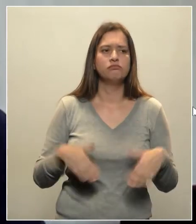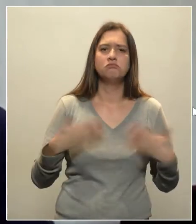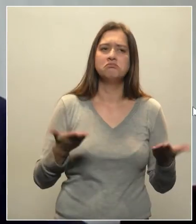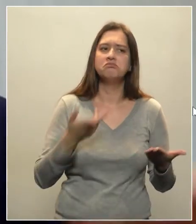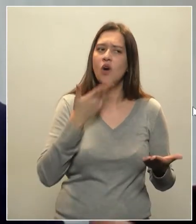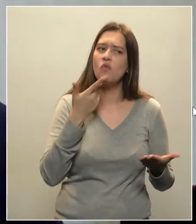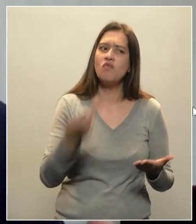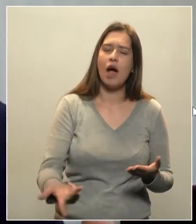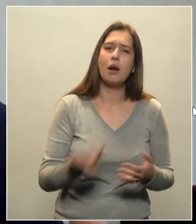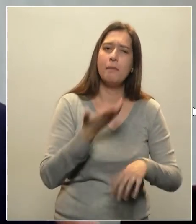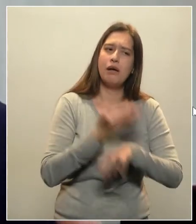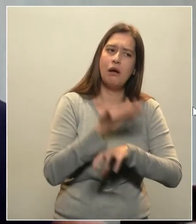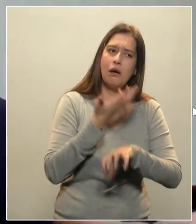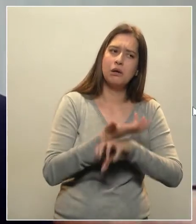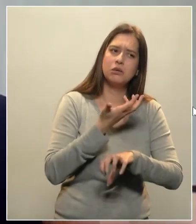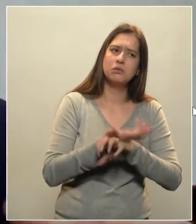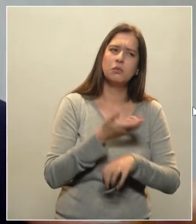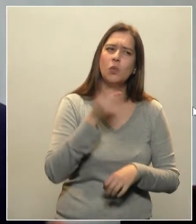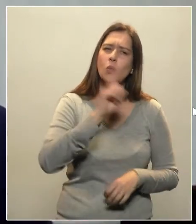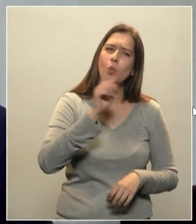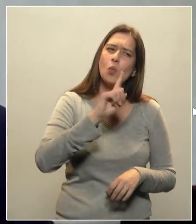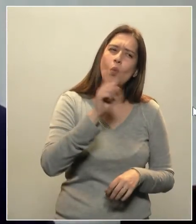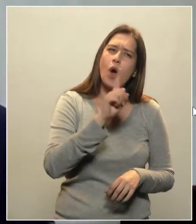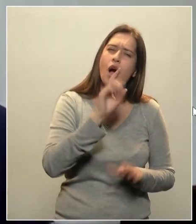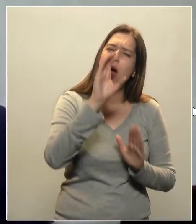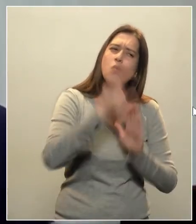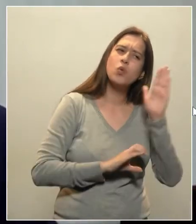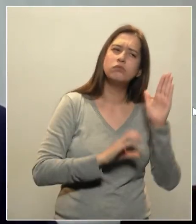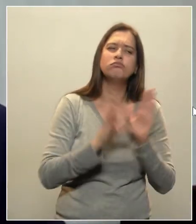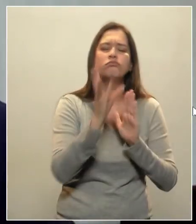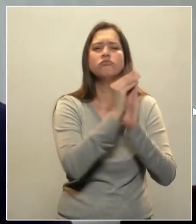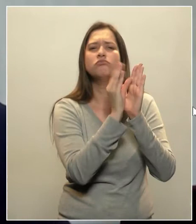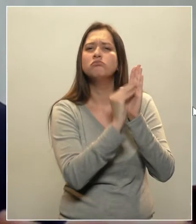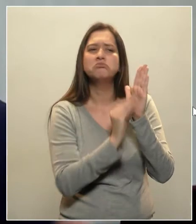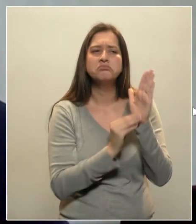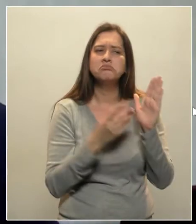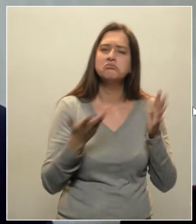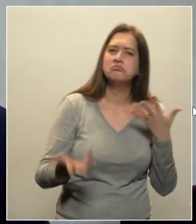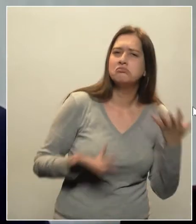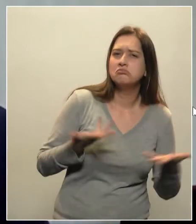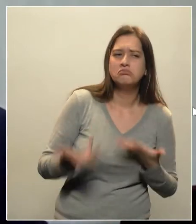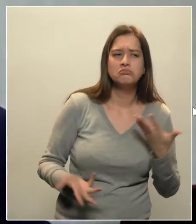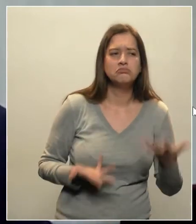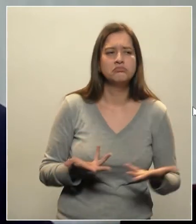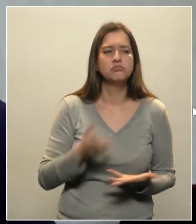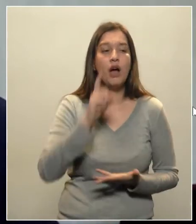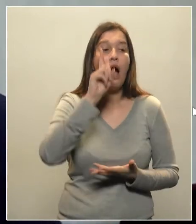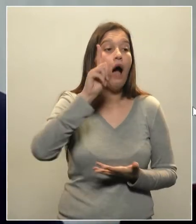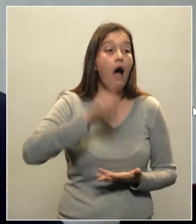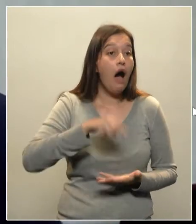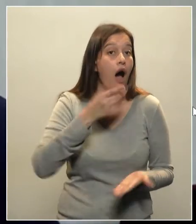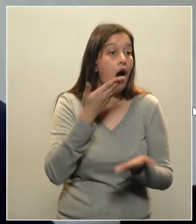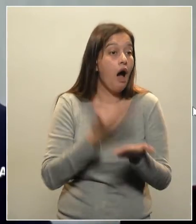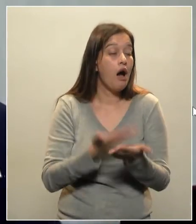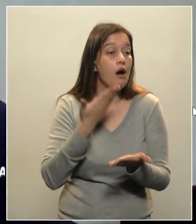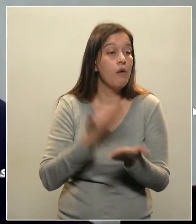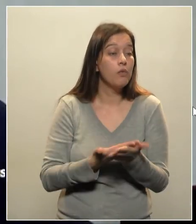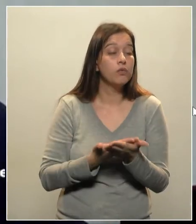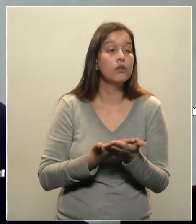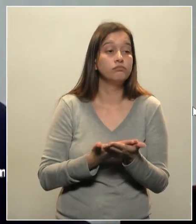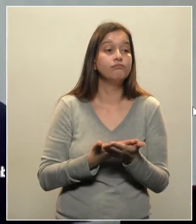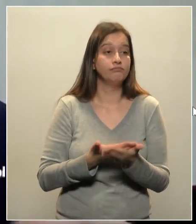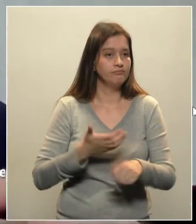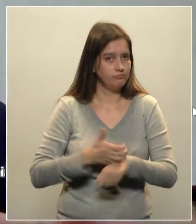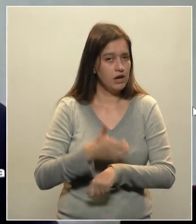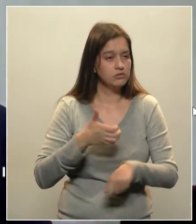do currículo. São aquelas que são assemelhadas e transversal e